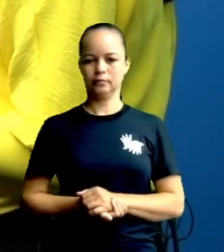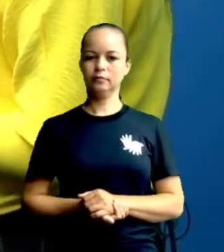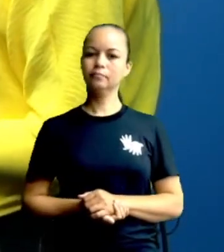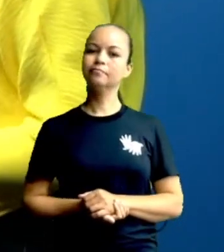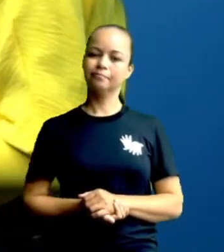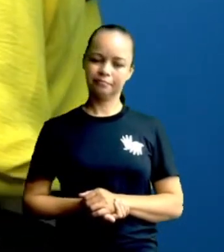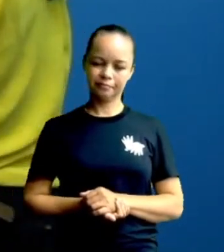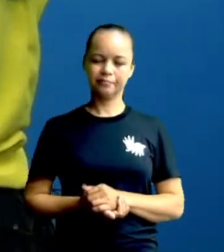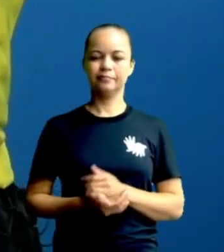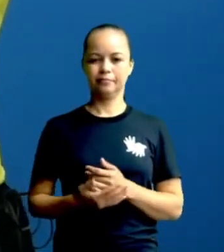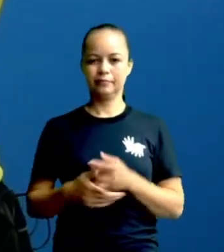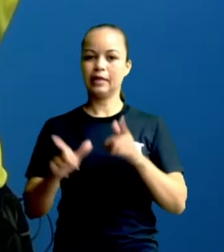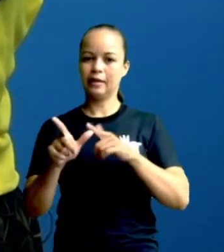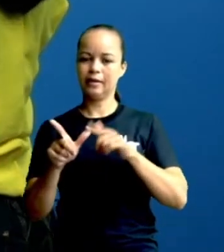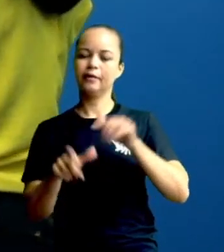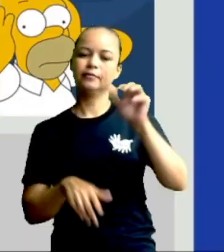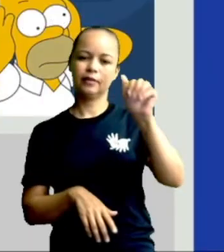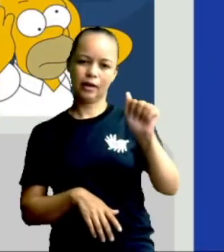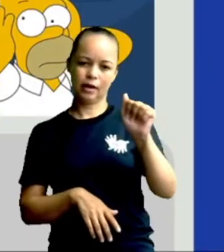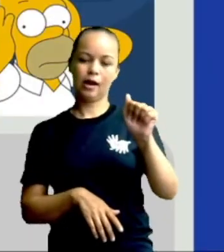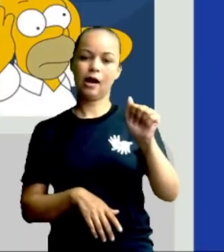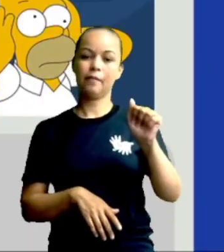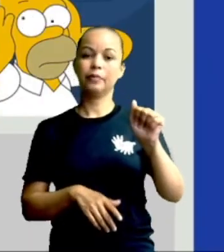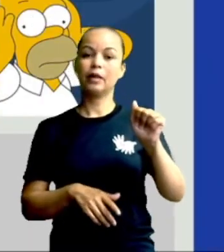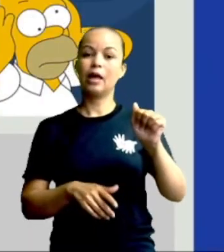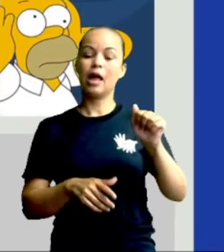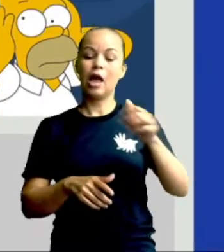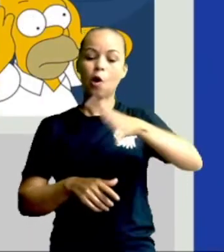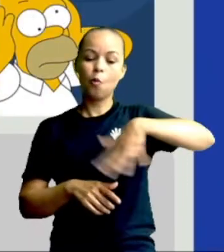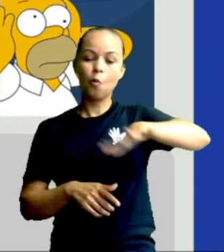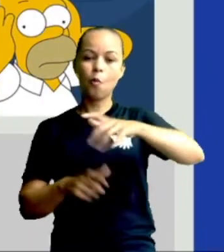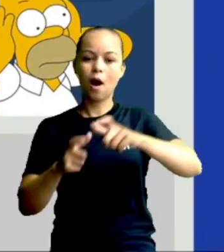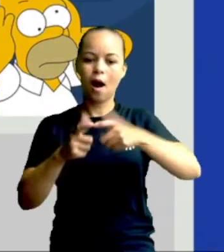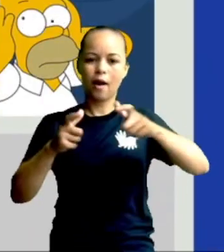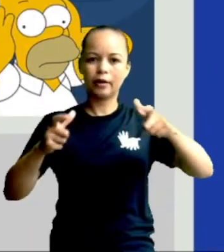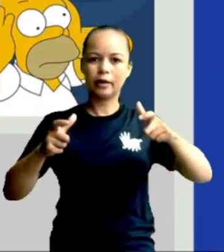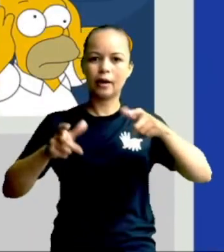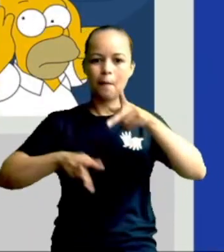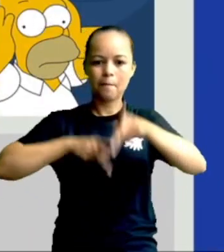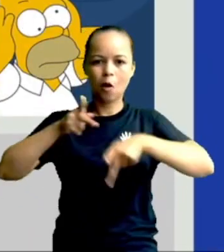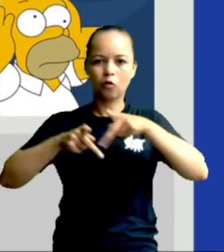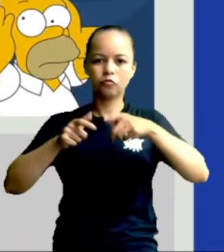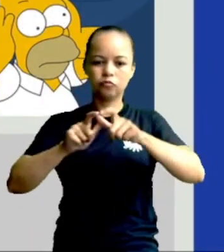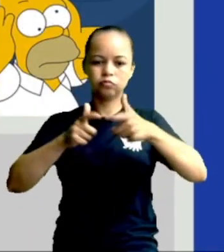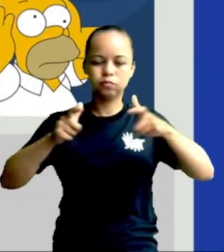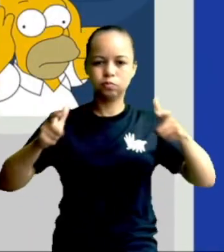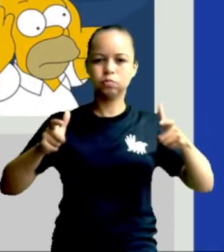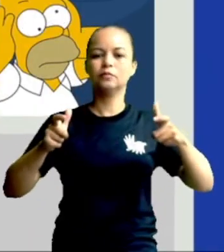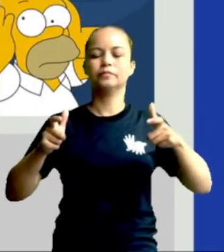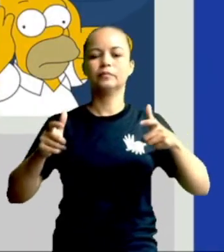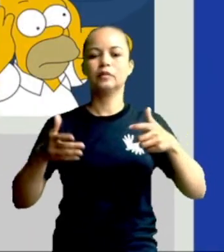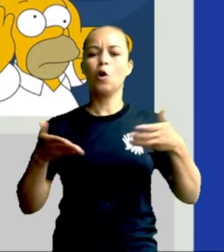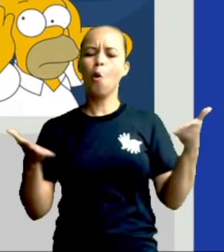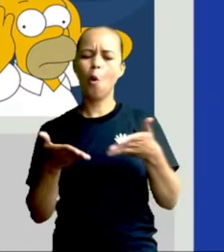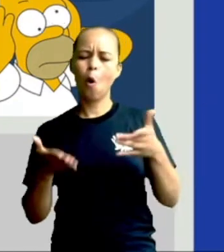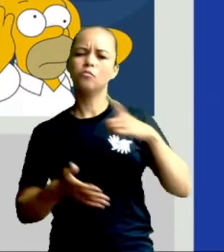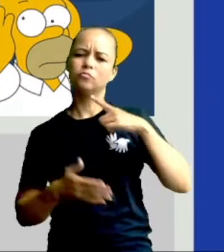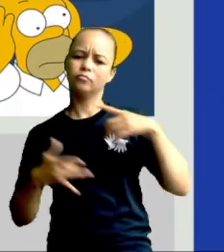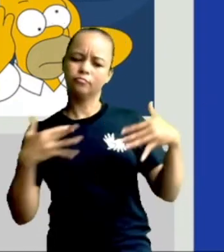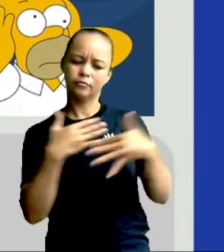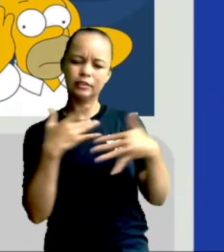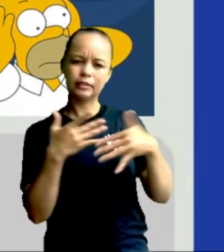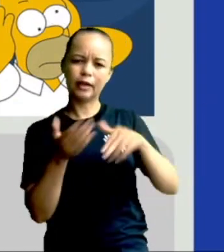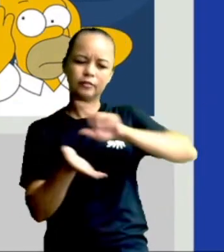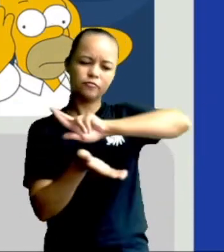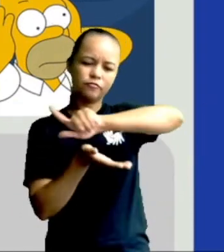Muito bem, letra A é uma área densamente povoada. Hoje, existem as cidades, né, onde